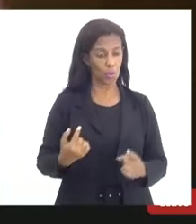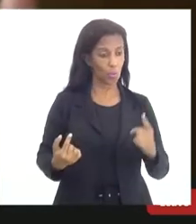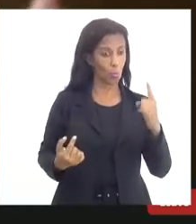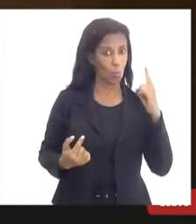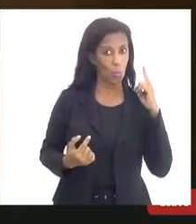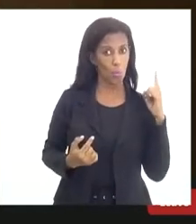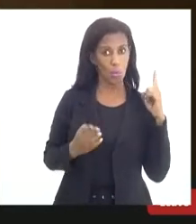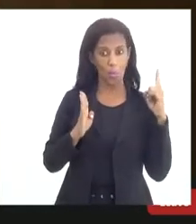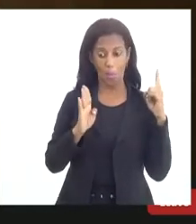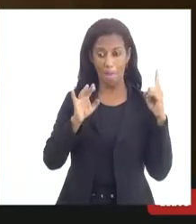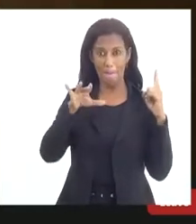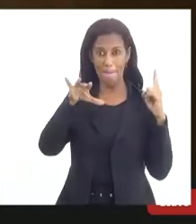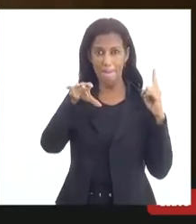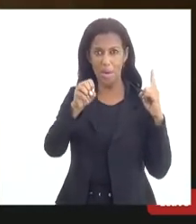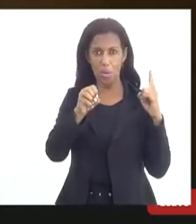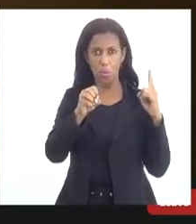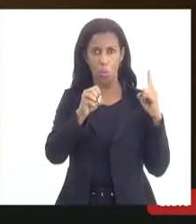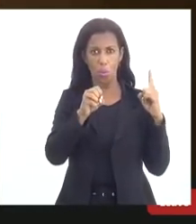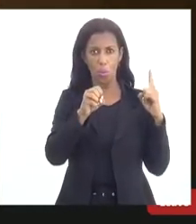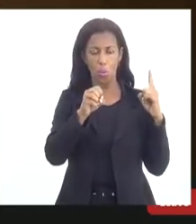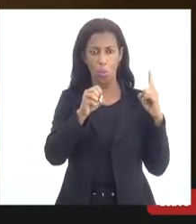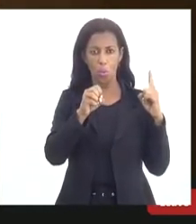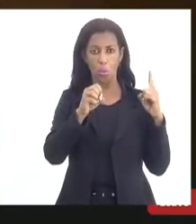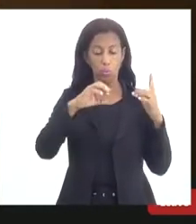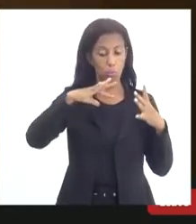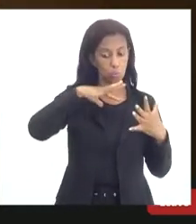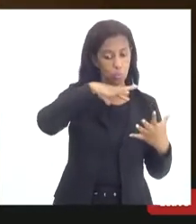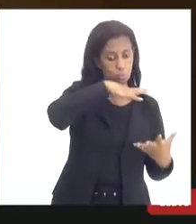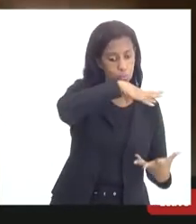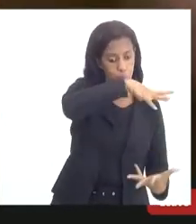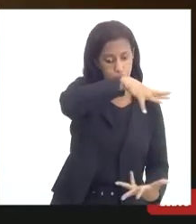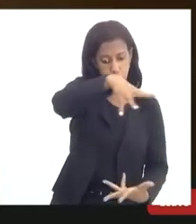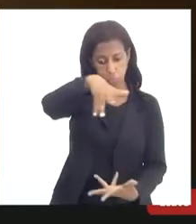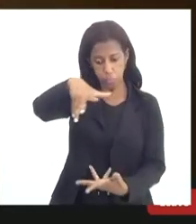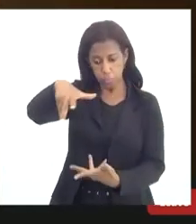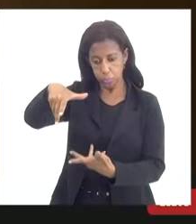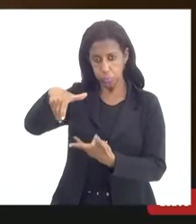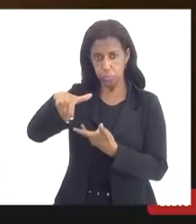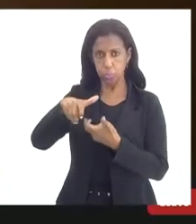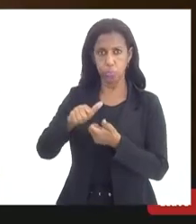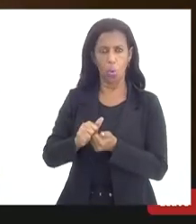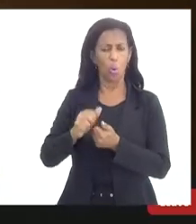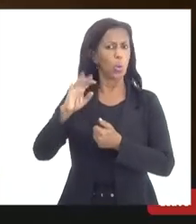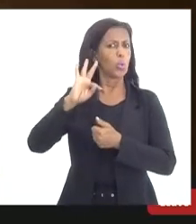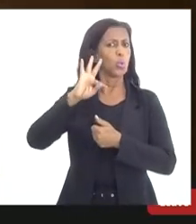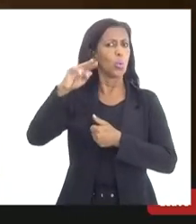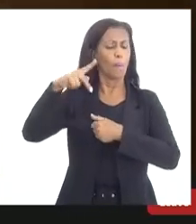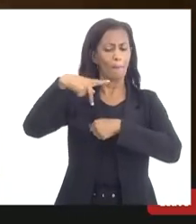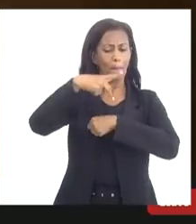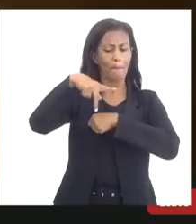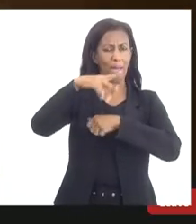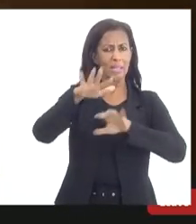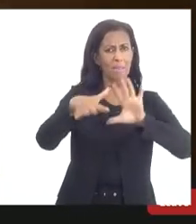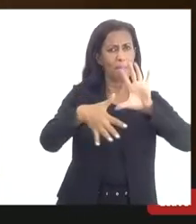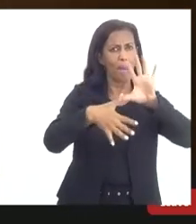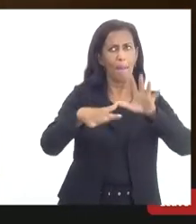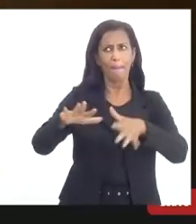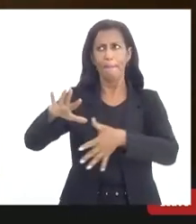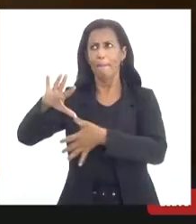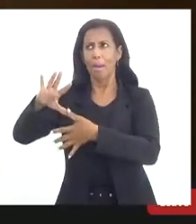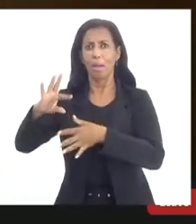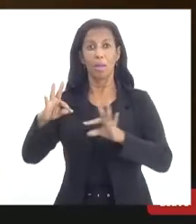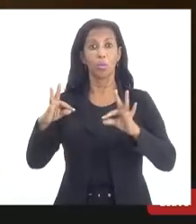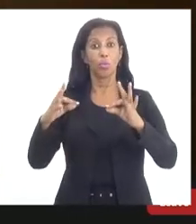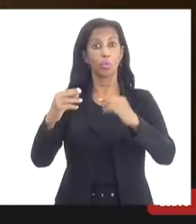do mundo do mundo em todos os países do mundo são bancos particulares